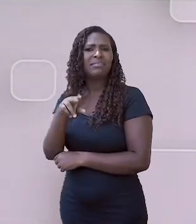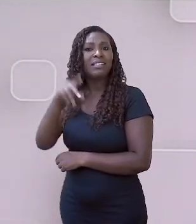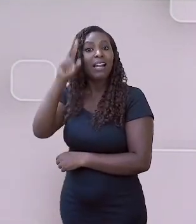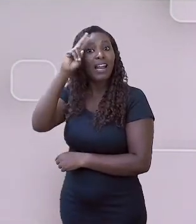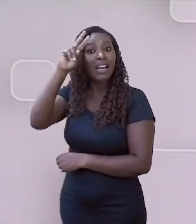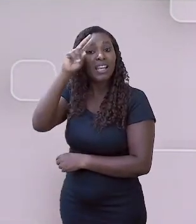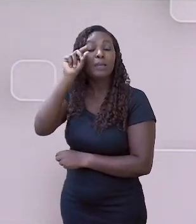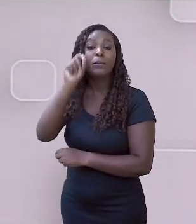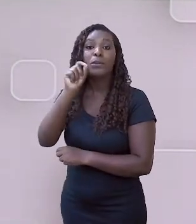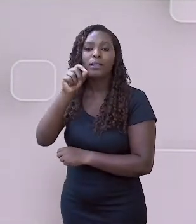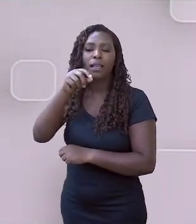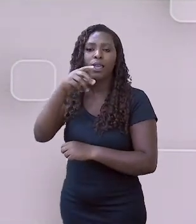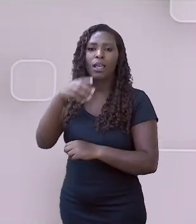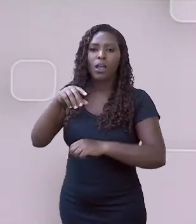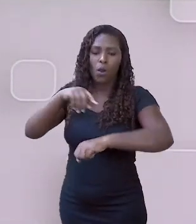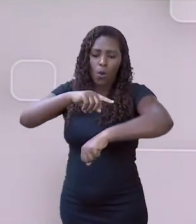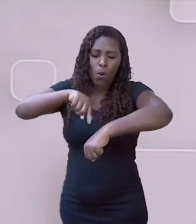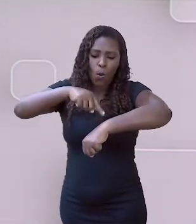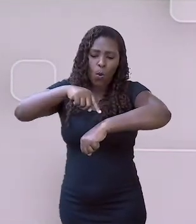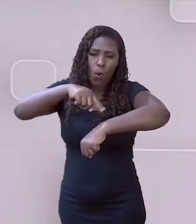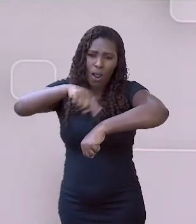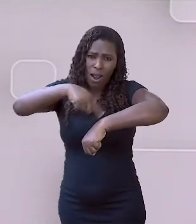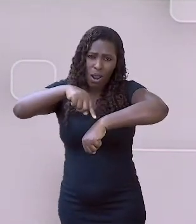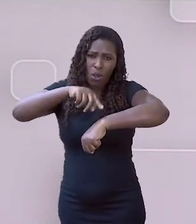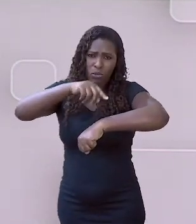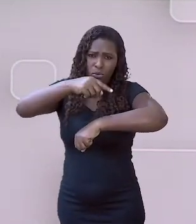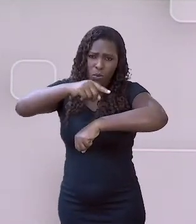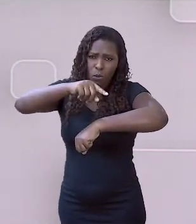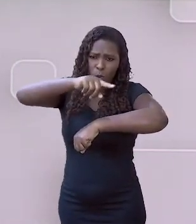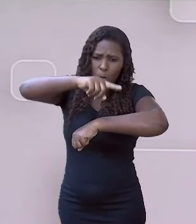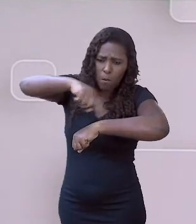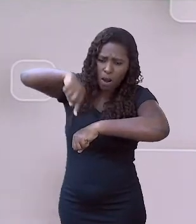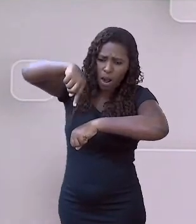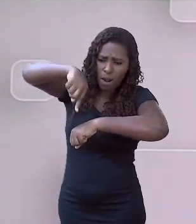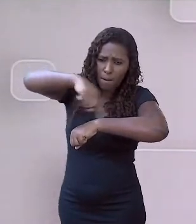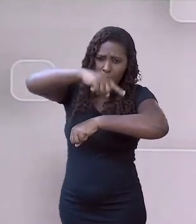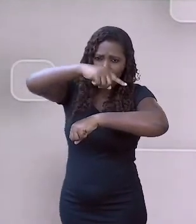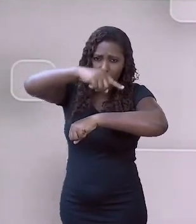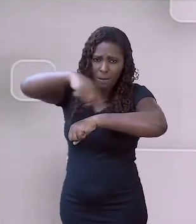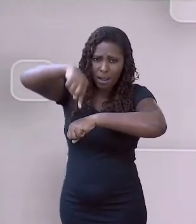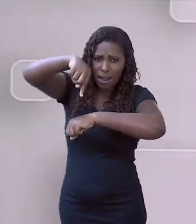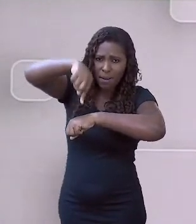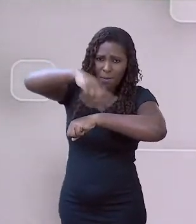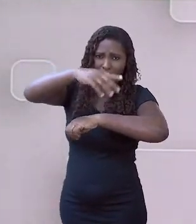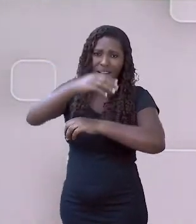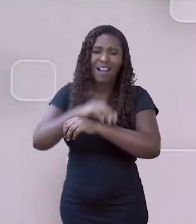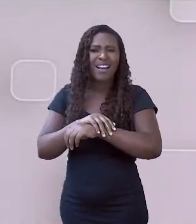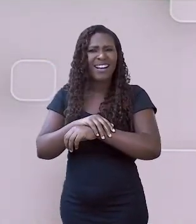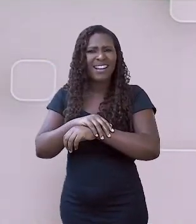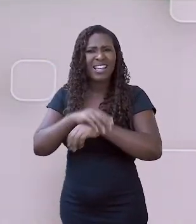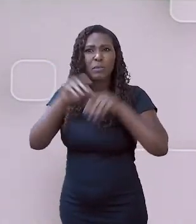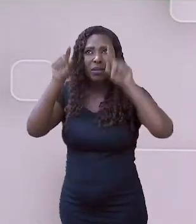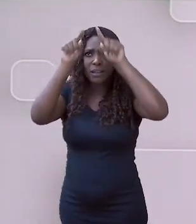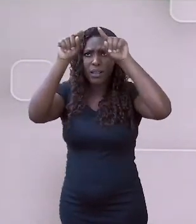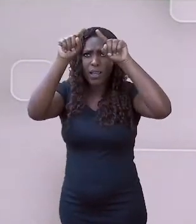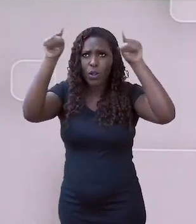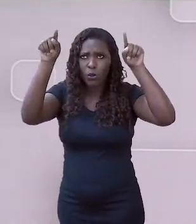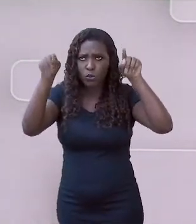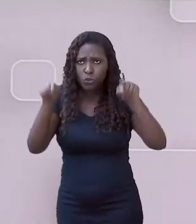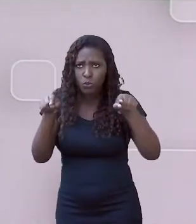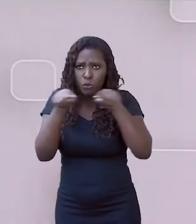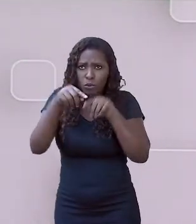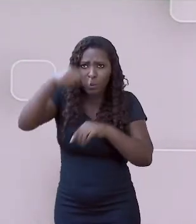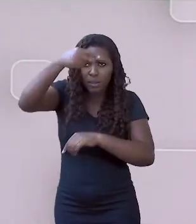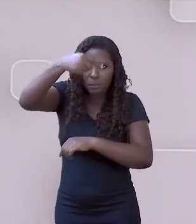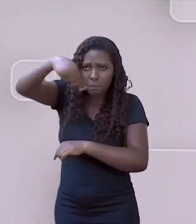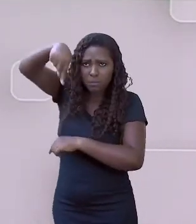Certo? Por quê? Você sai de manhã e vai para o trabalho. O papai saiu, foi para o trabalho. De tarde,